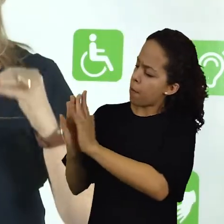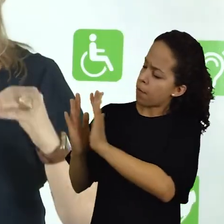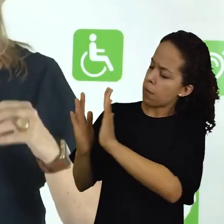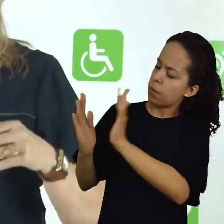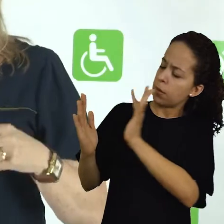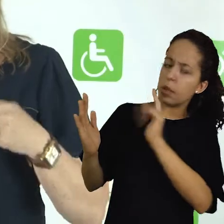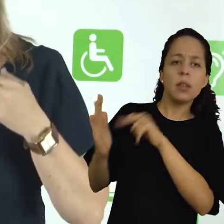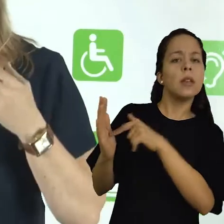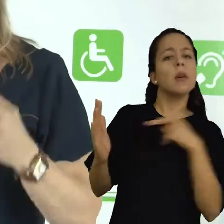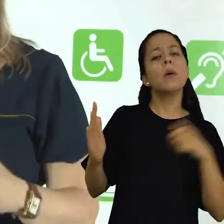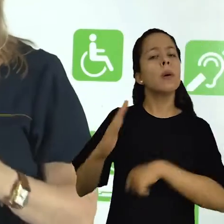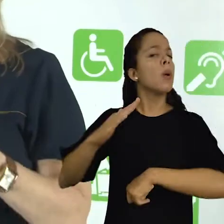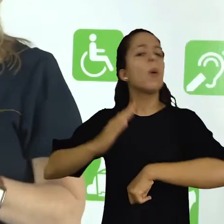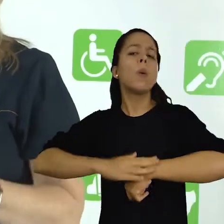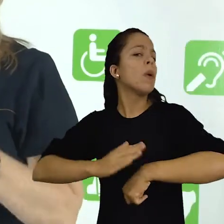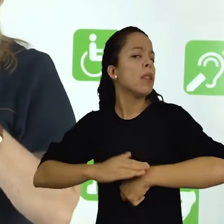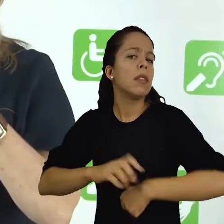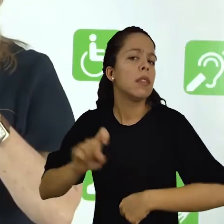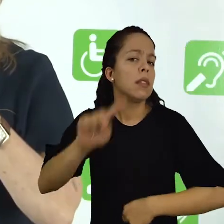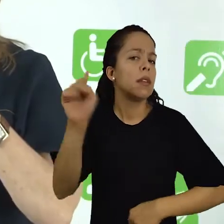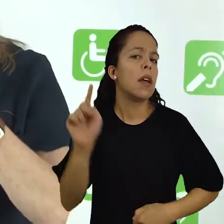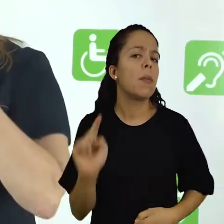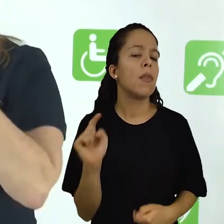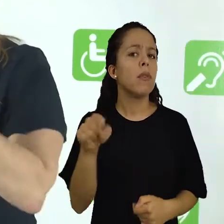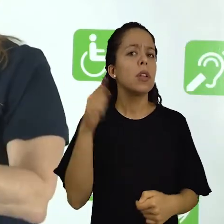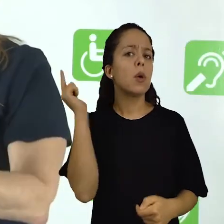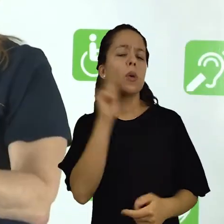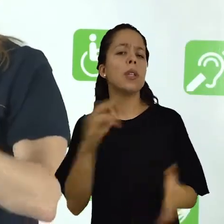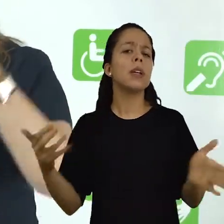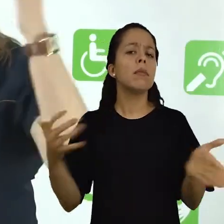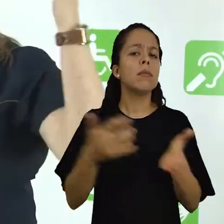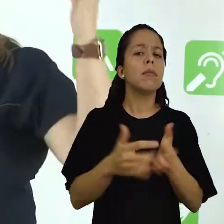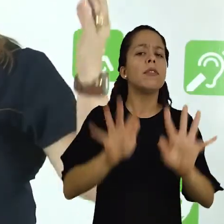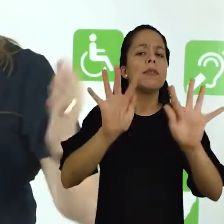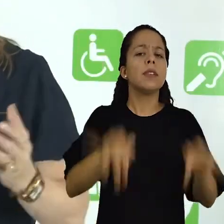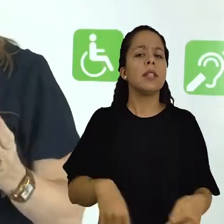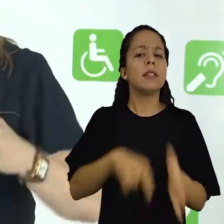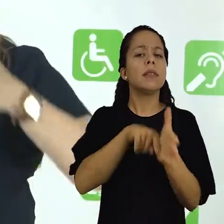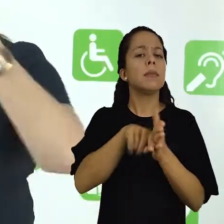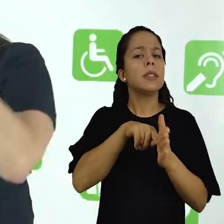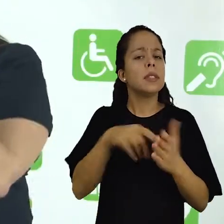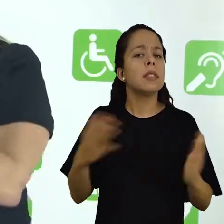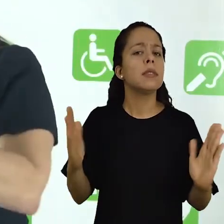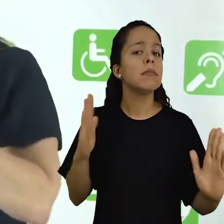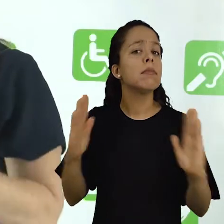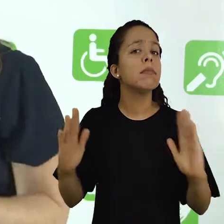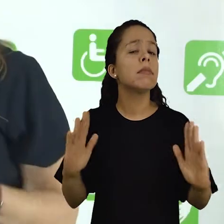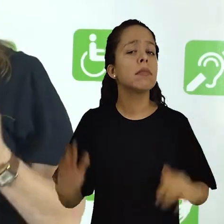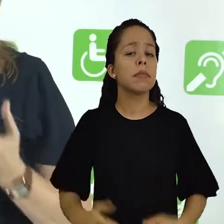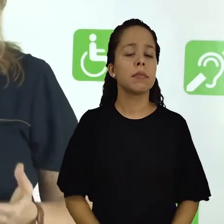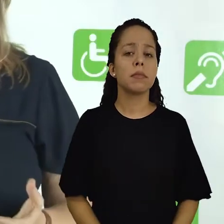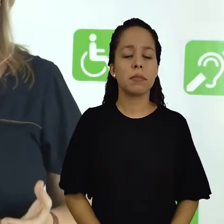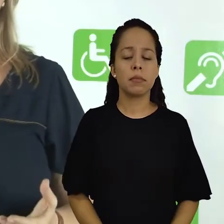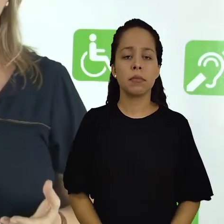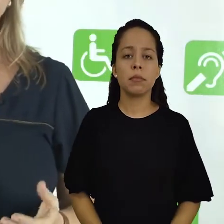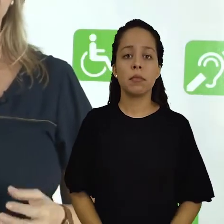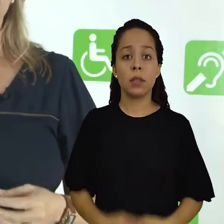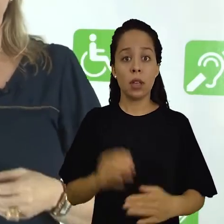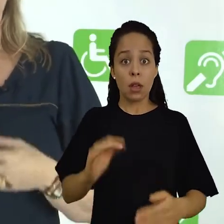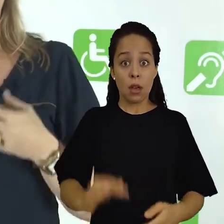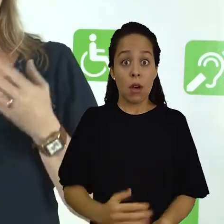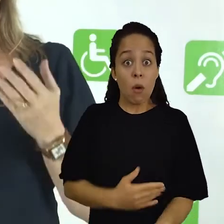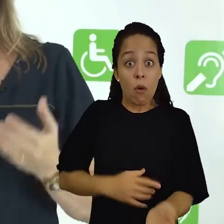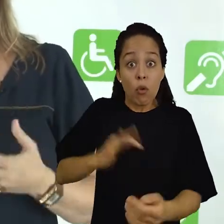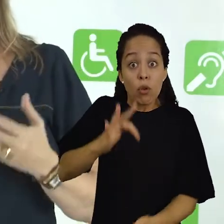também, você terá para fazer essa pesquisa? Para concluir, para executar e concluir essa pesquisa?